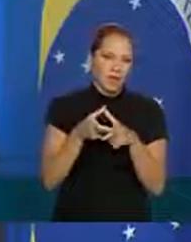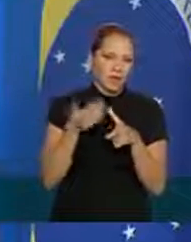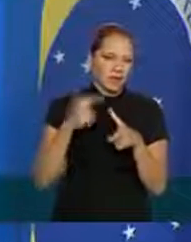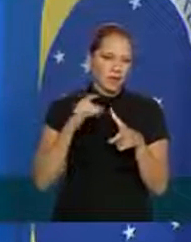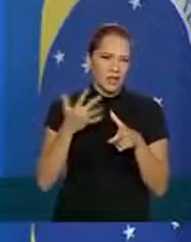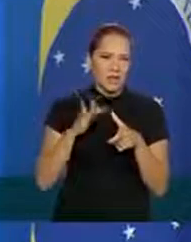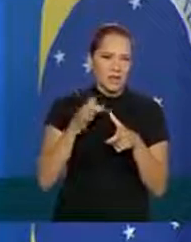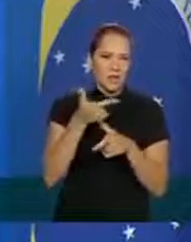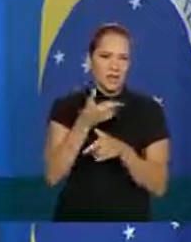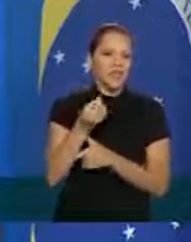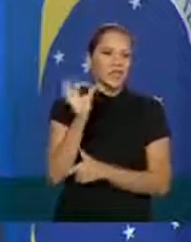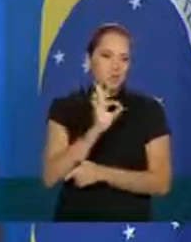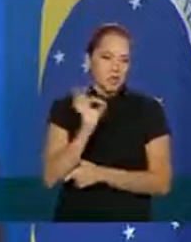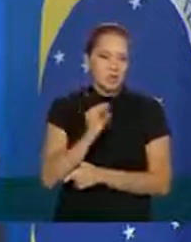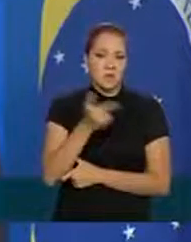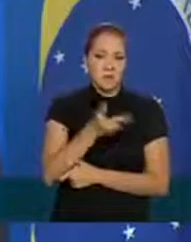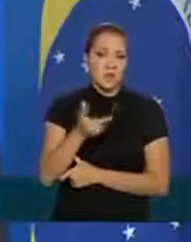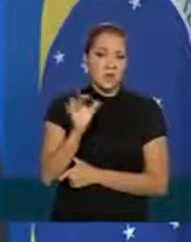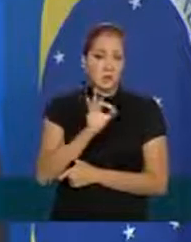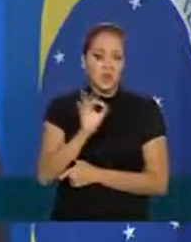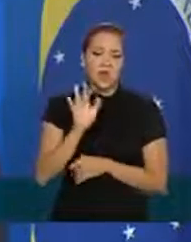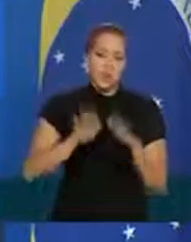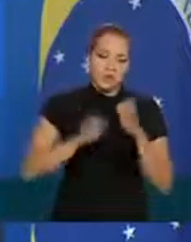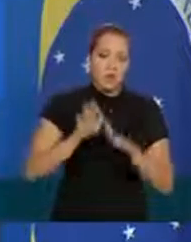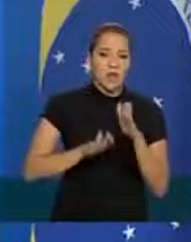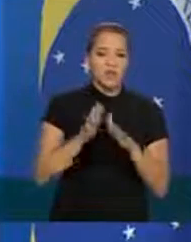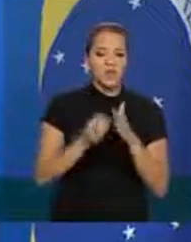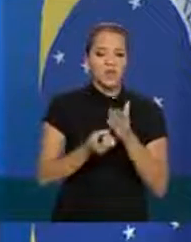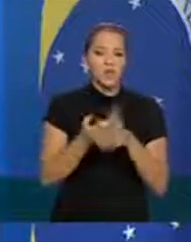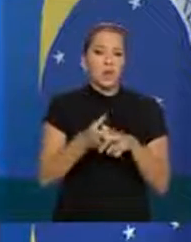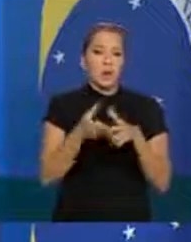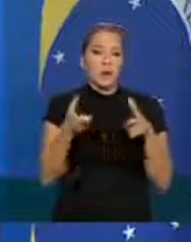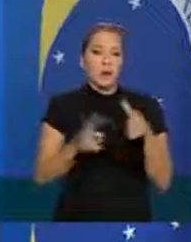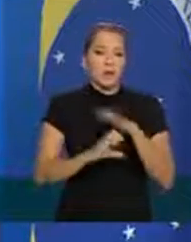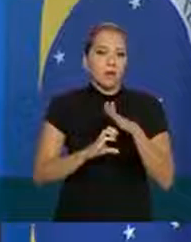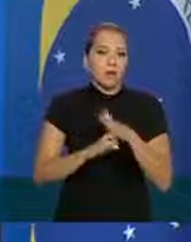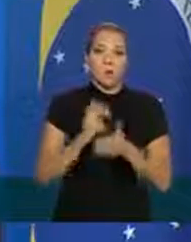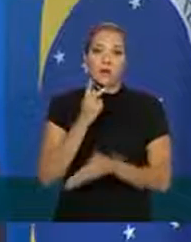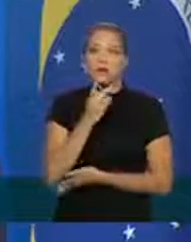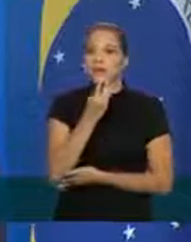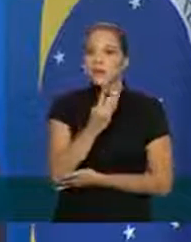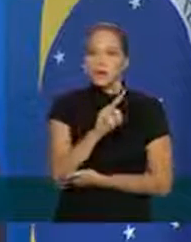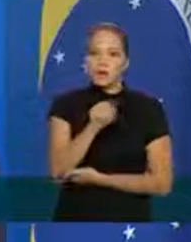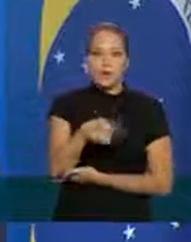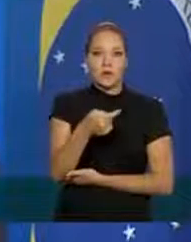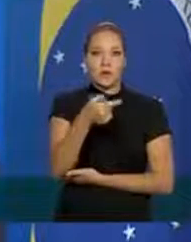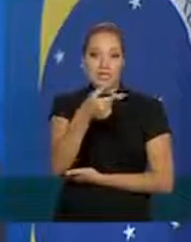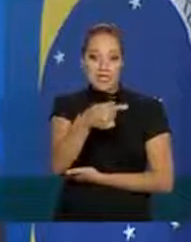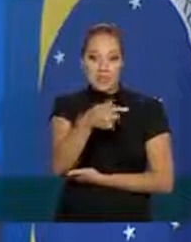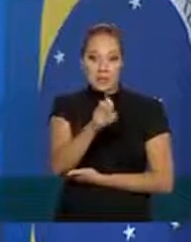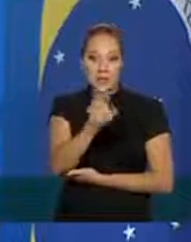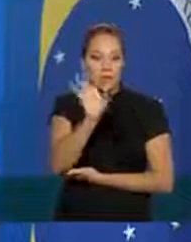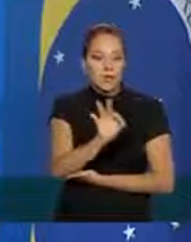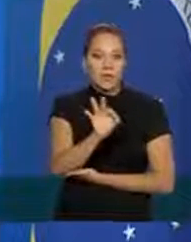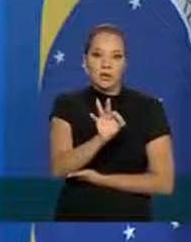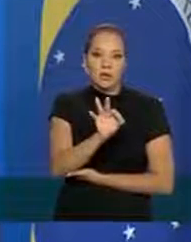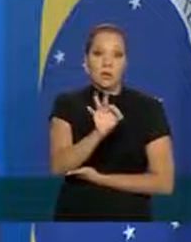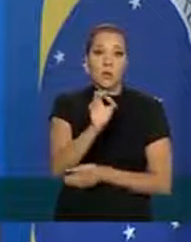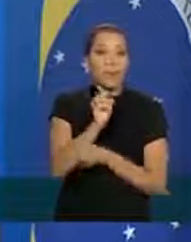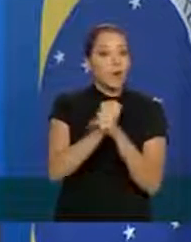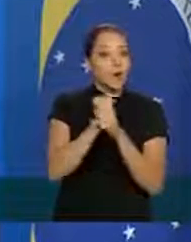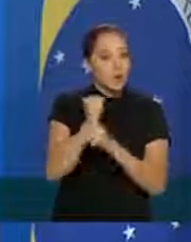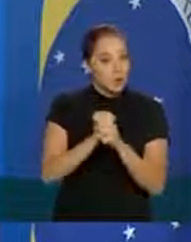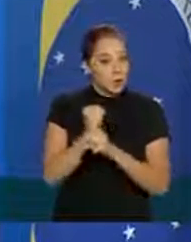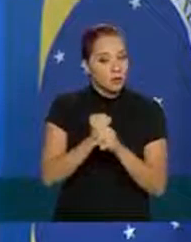crédito ao redor de 20% 22% depende do tamanho da empresa nós estamos falando de 3,75% ou seja ao ano